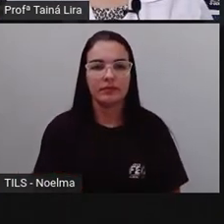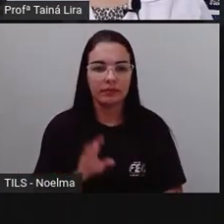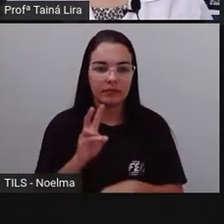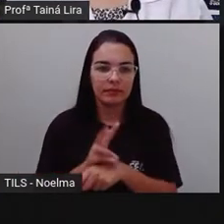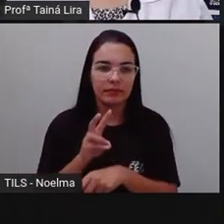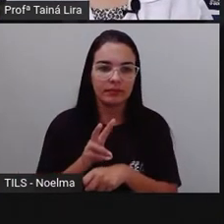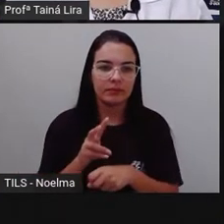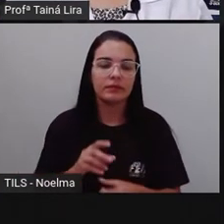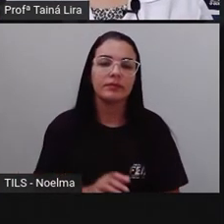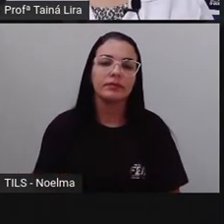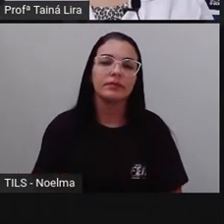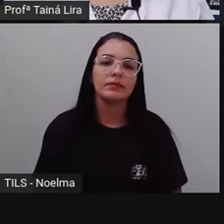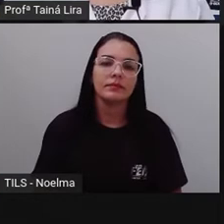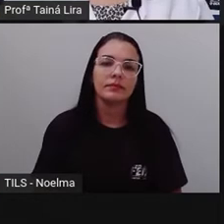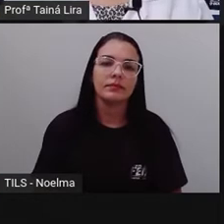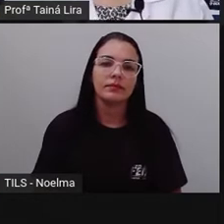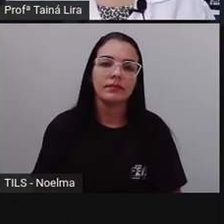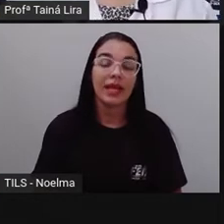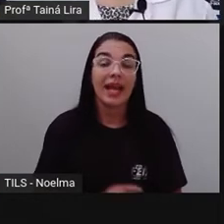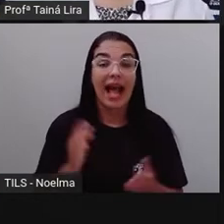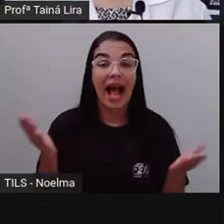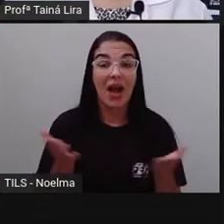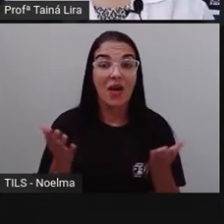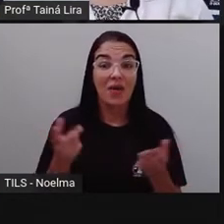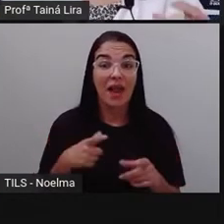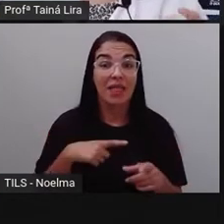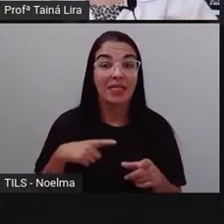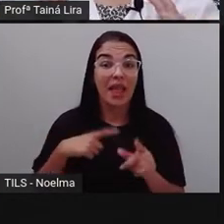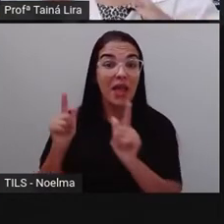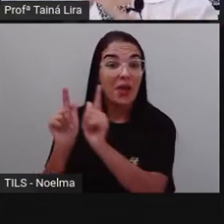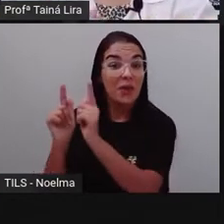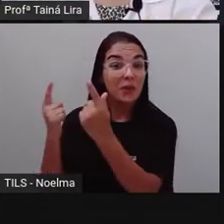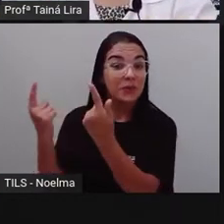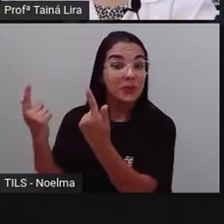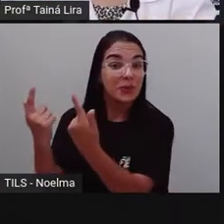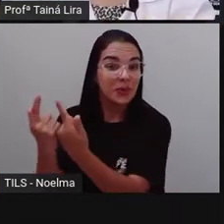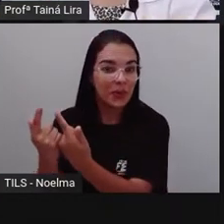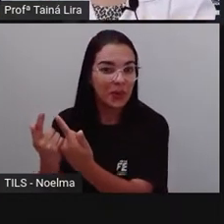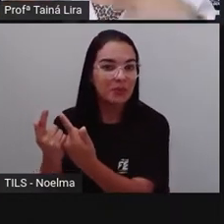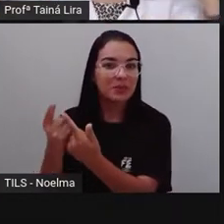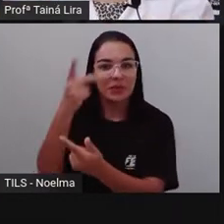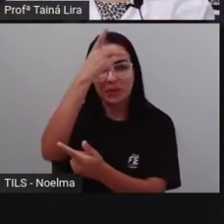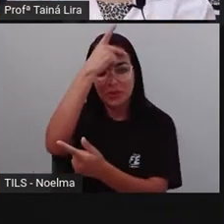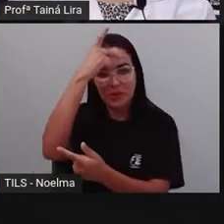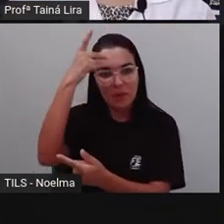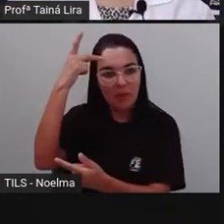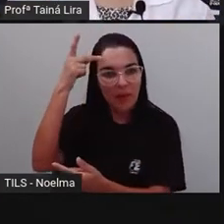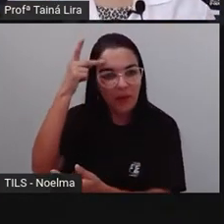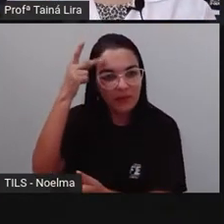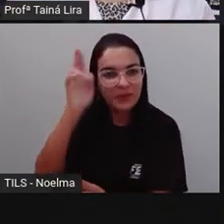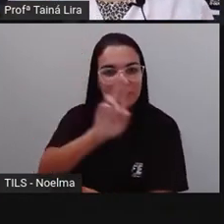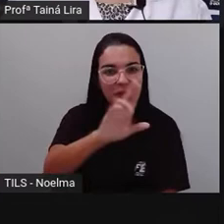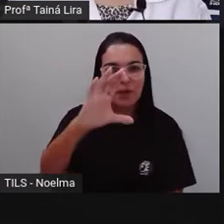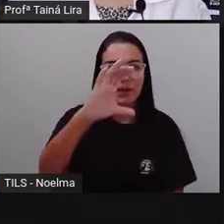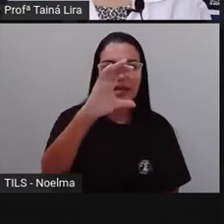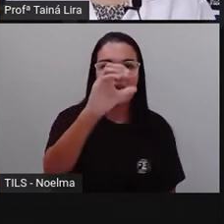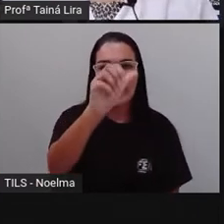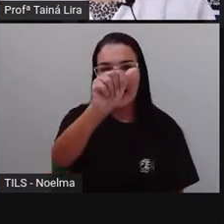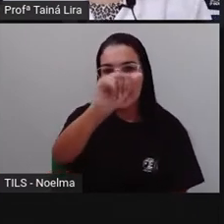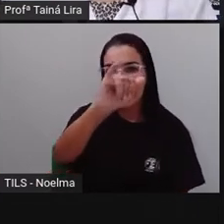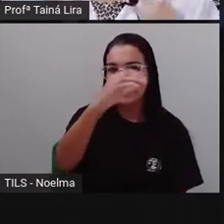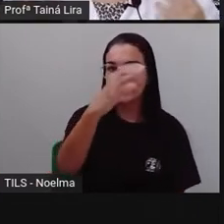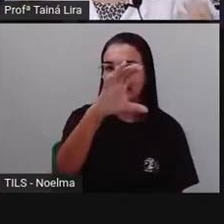Então, vamos lá. Agora, olha lá, nós vamos falar um pouquinho sobre os povos caissaras, ou pró.